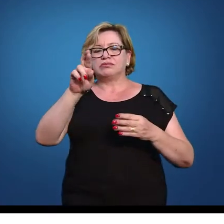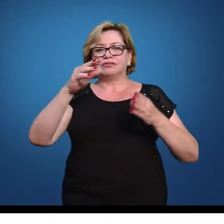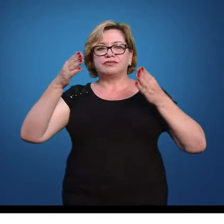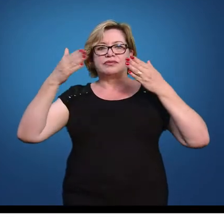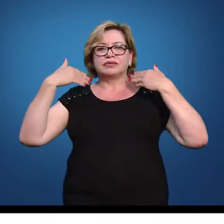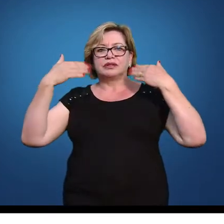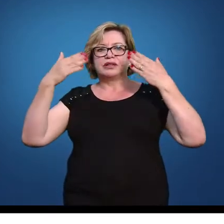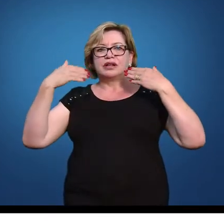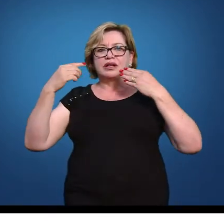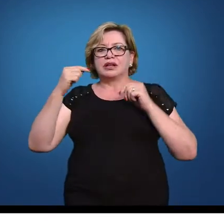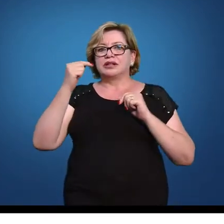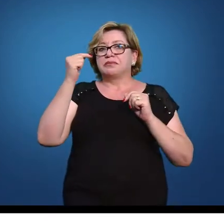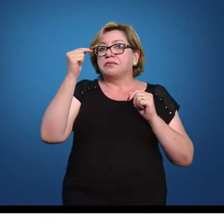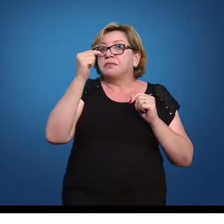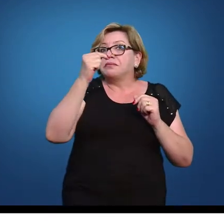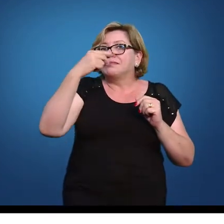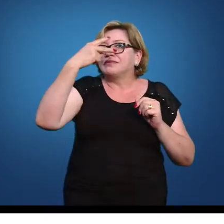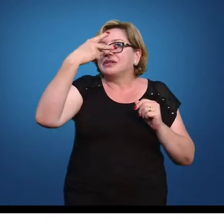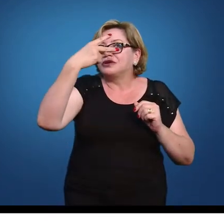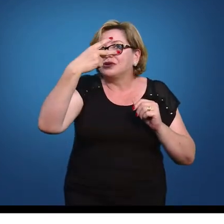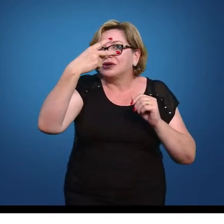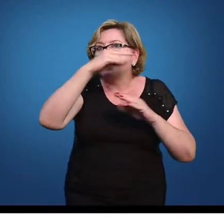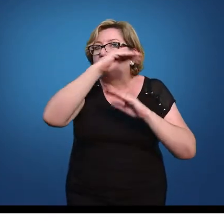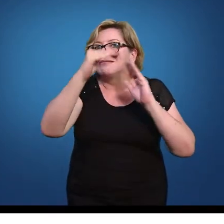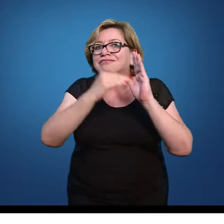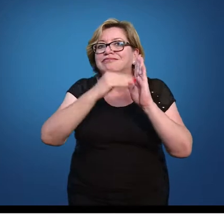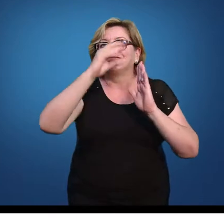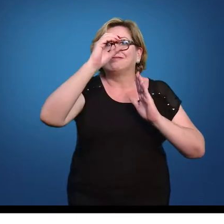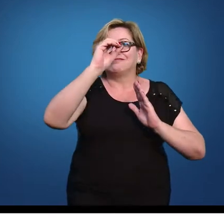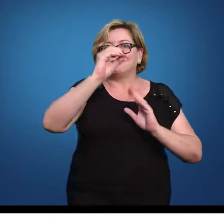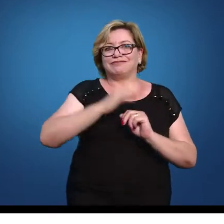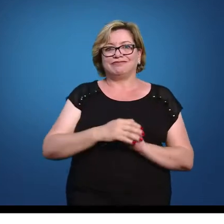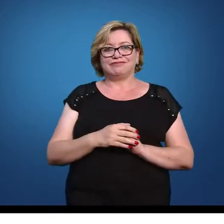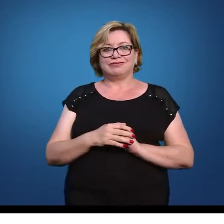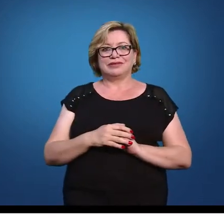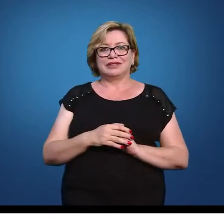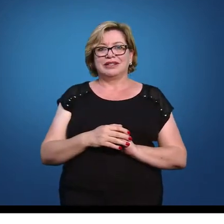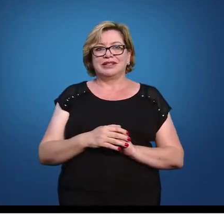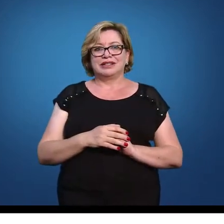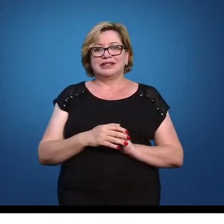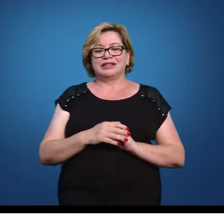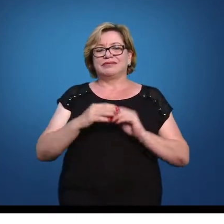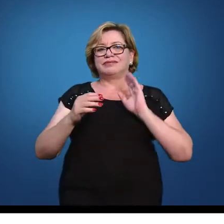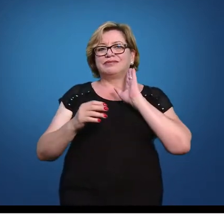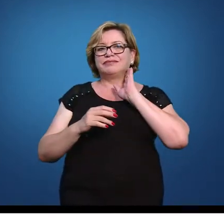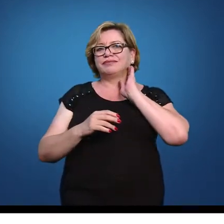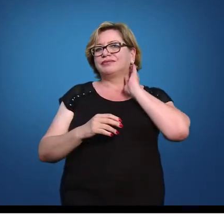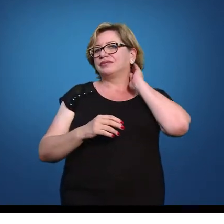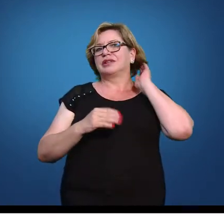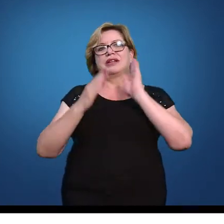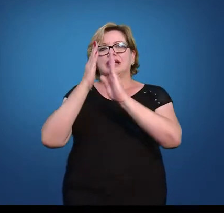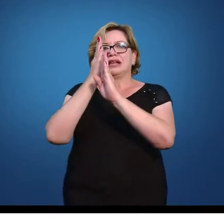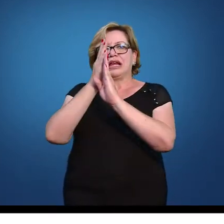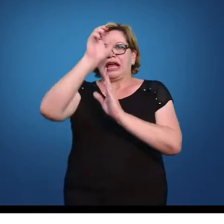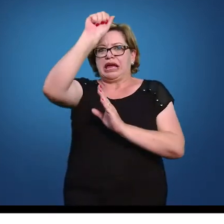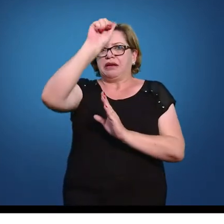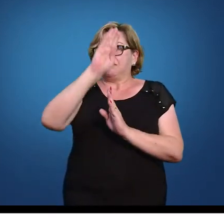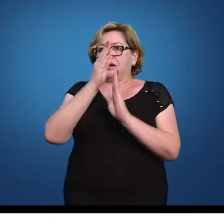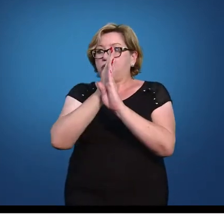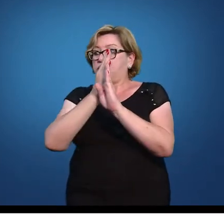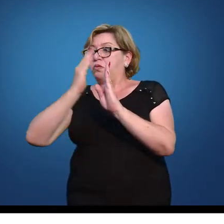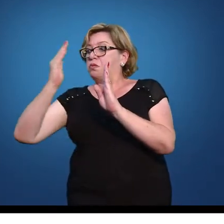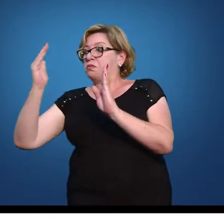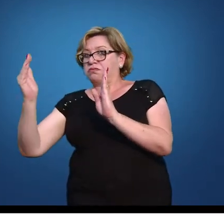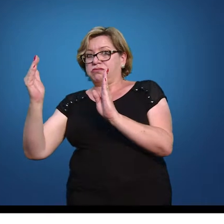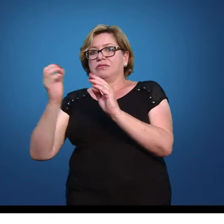estar entre menos 2 graus e 0? Então, veja, na letra A e B, eu estava do lado direito da curva, temperaturas